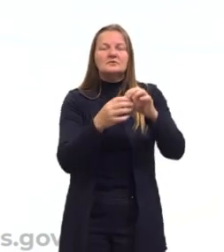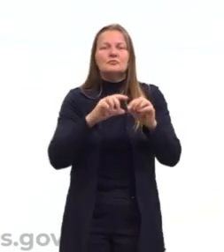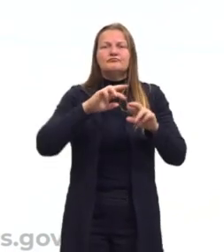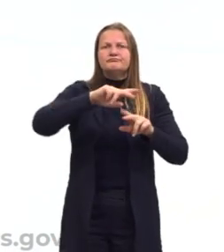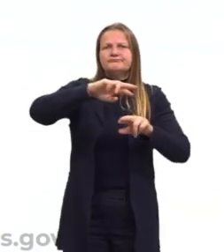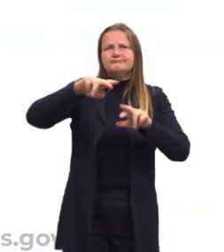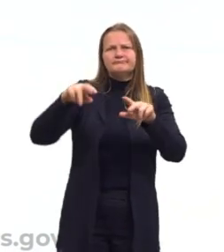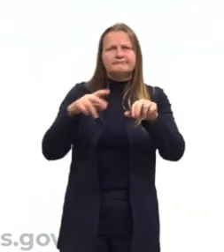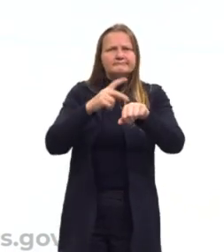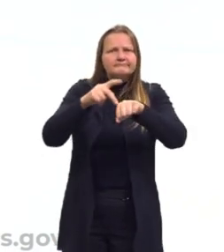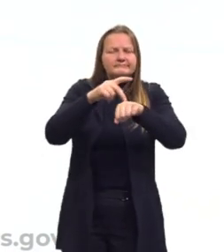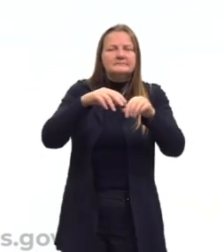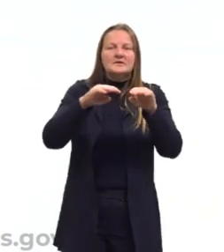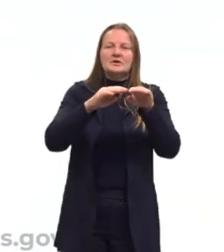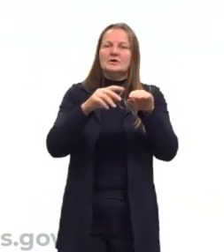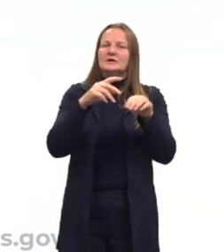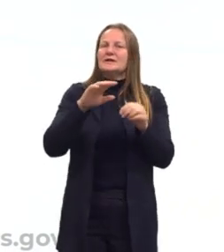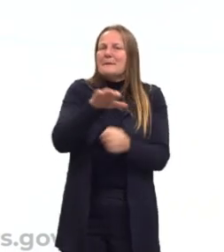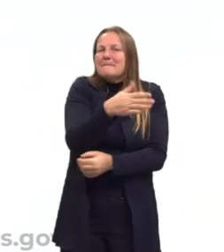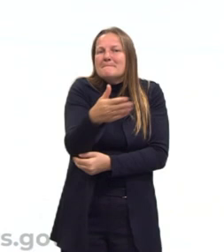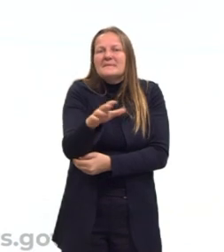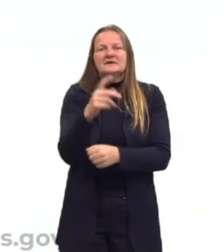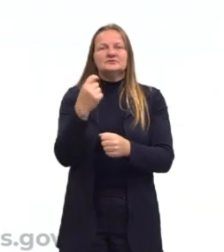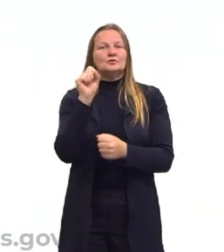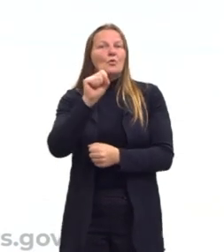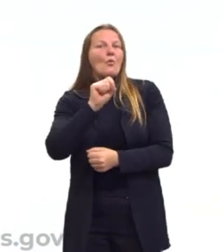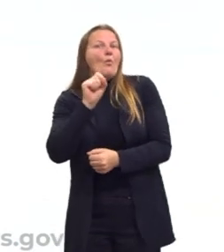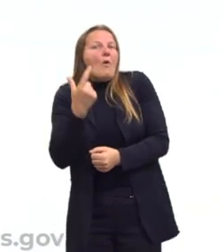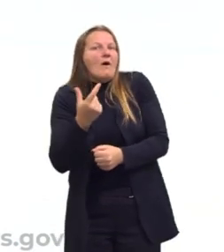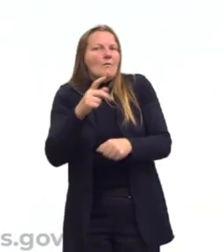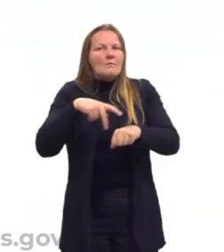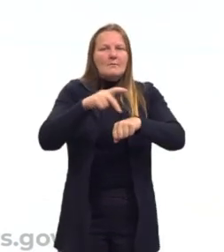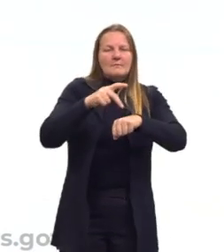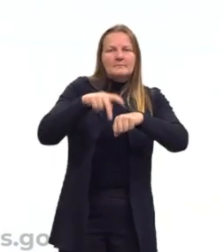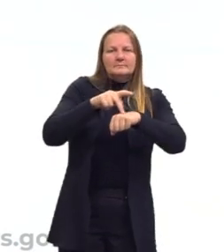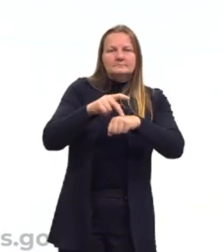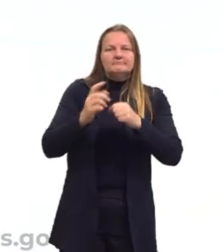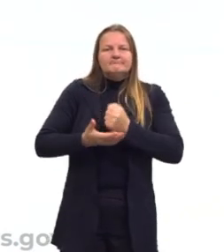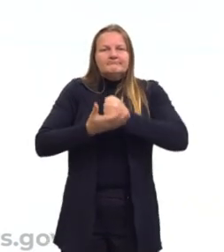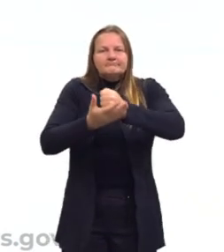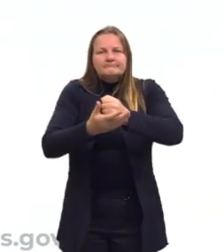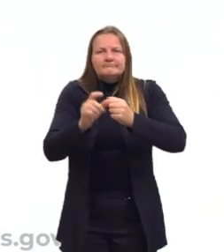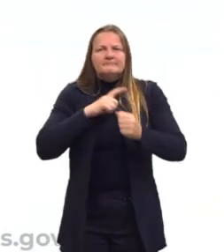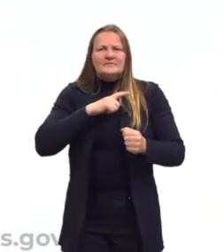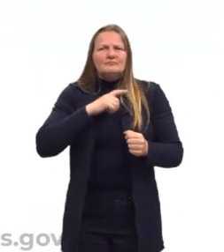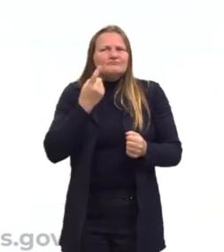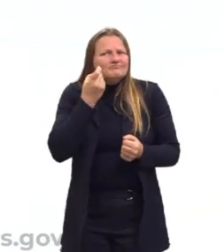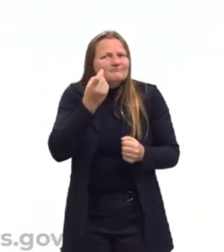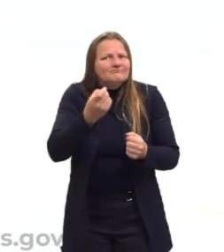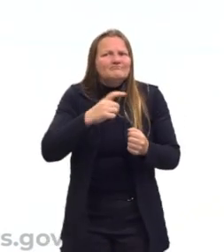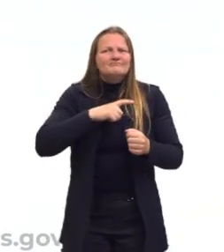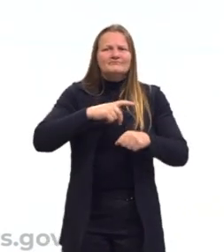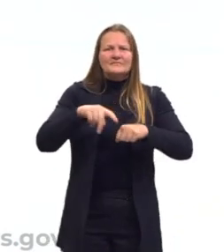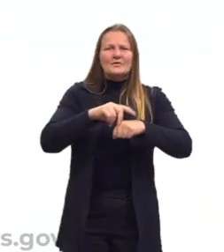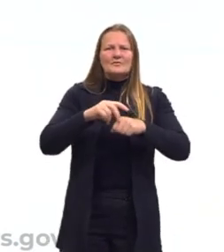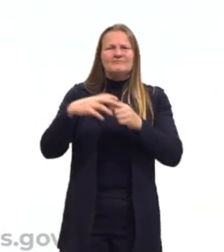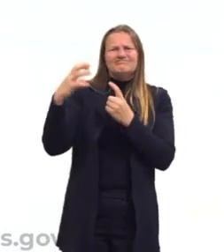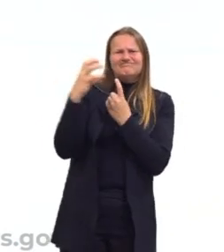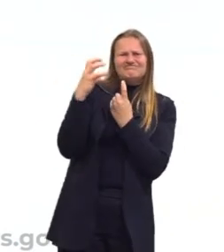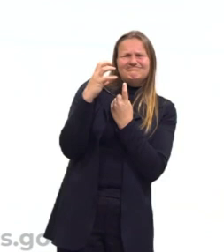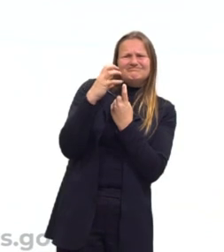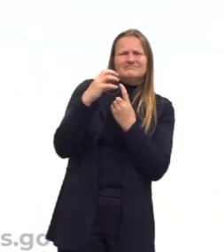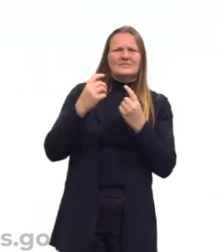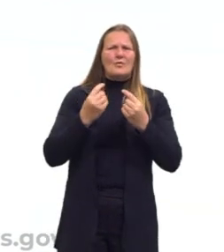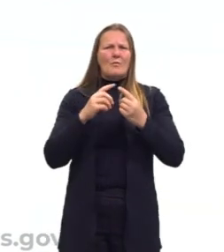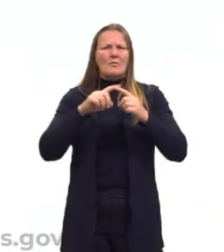tanto. Depende aí o país também, o que o país tinha oferecido, se é interessante ficar refém da globalização.